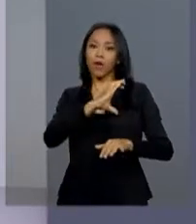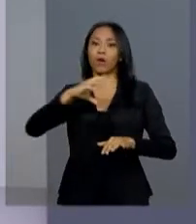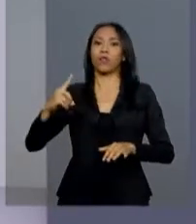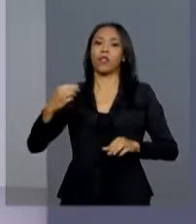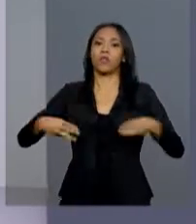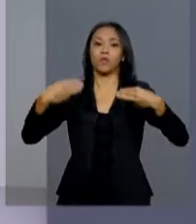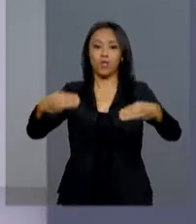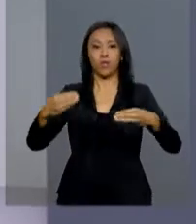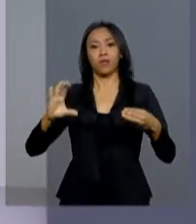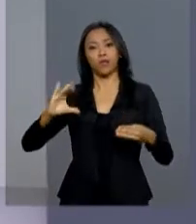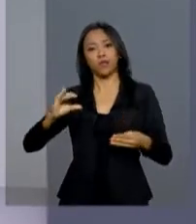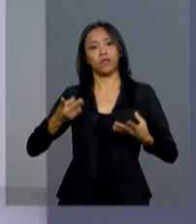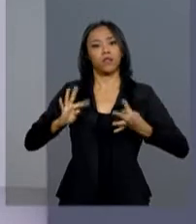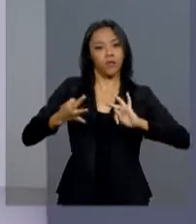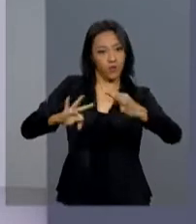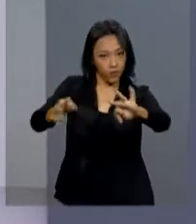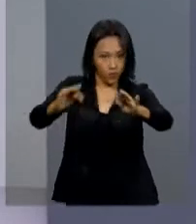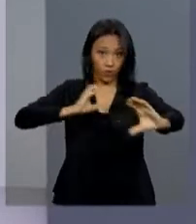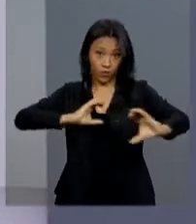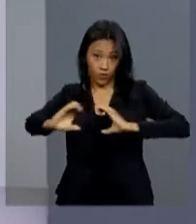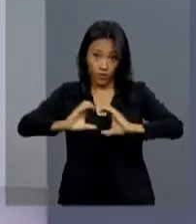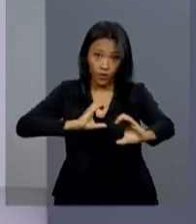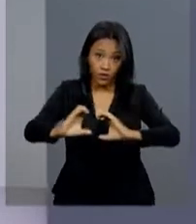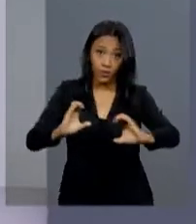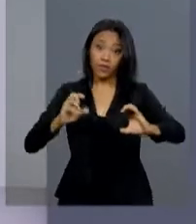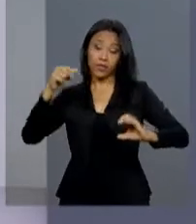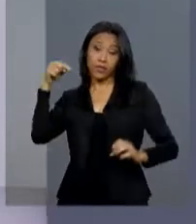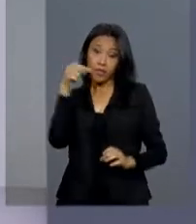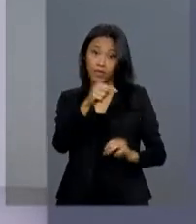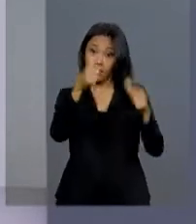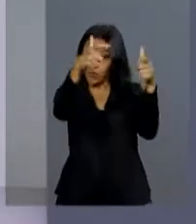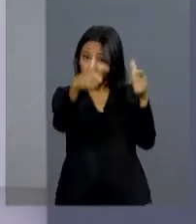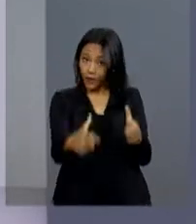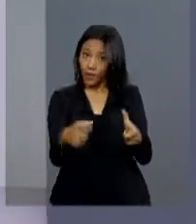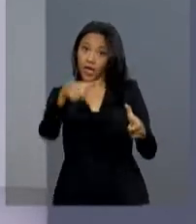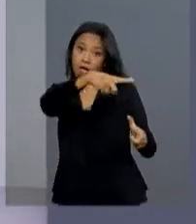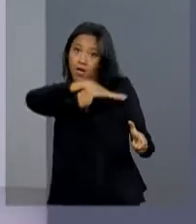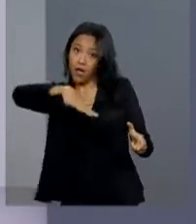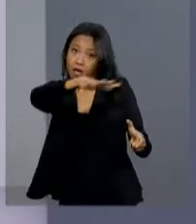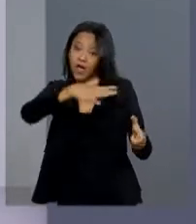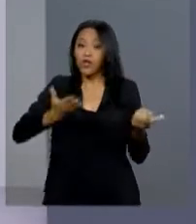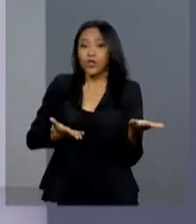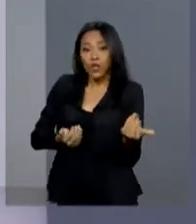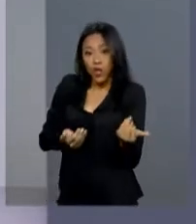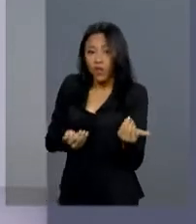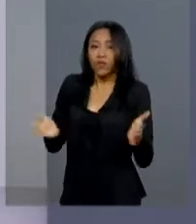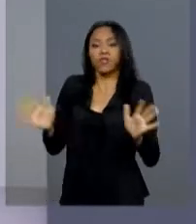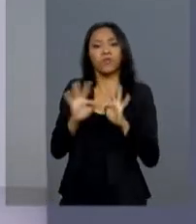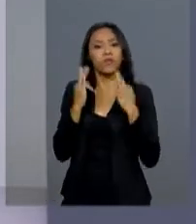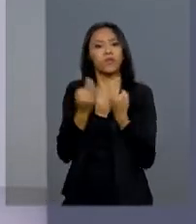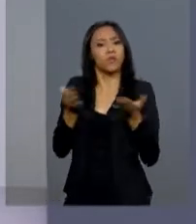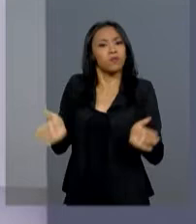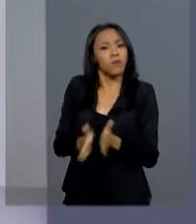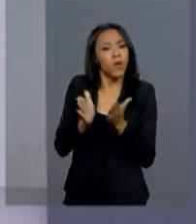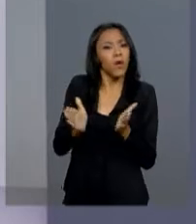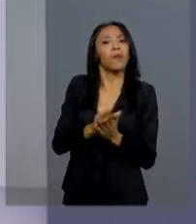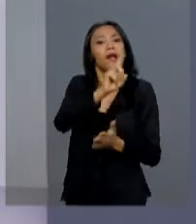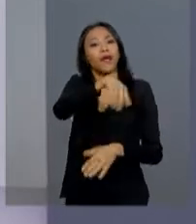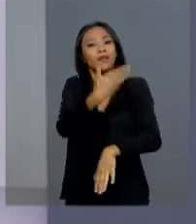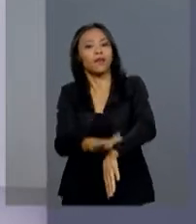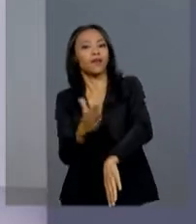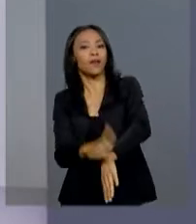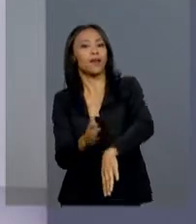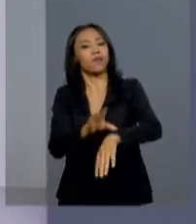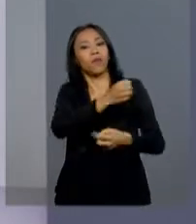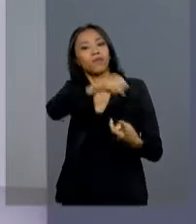Tecnologia, Inovações e Comunicações. Nesses espaços, jovens de famílias de baixa renda são capacitados para o mercado